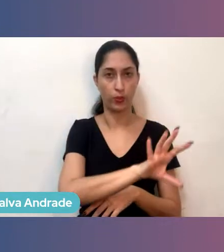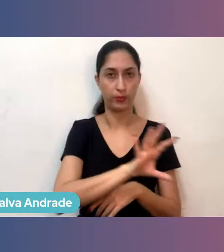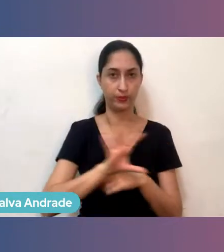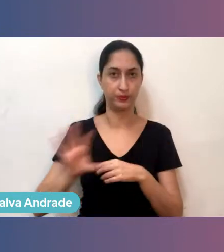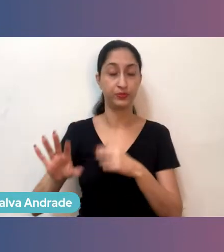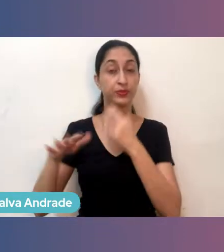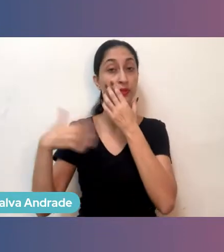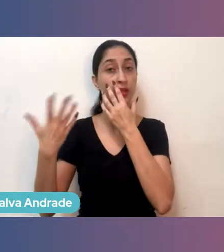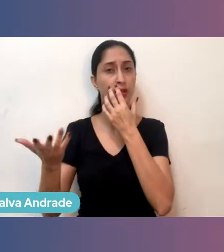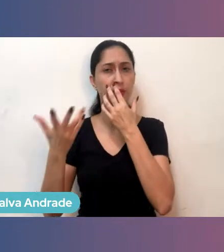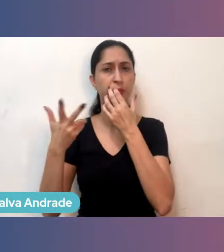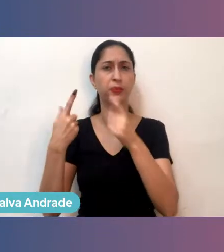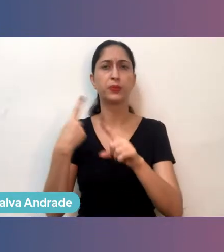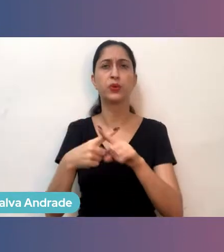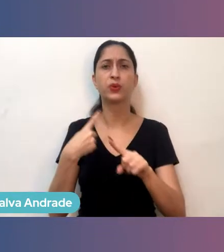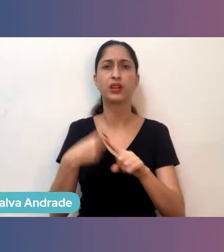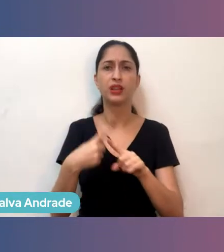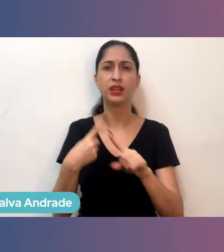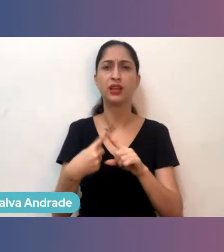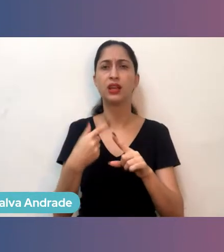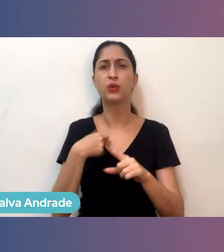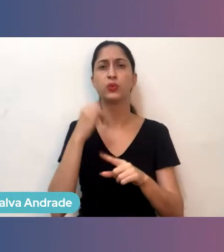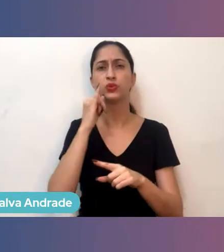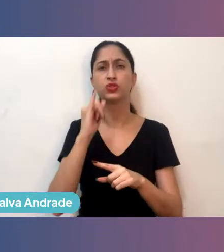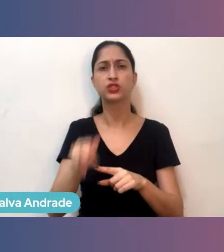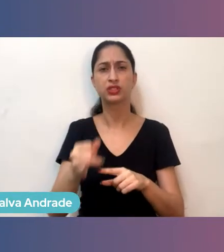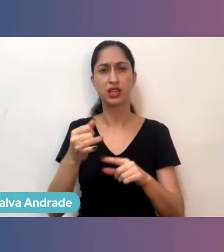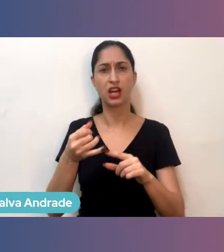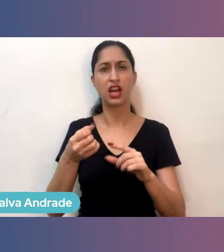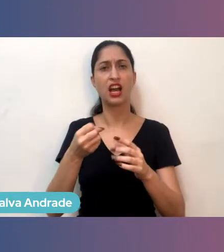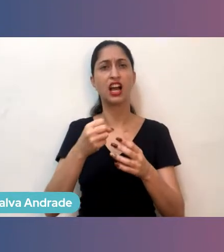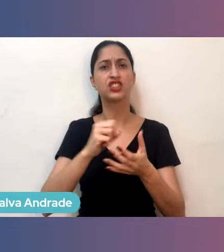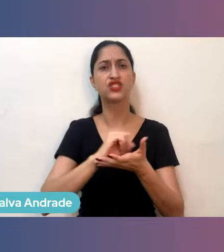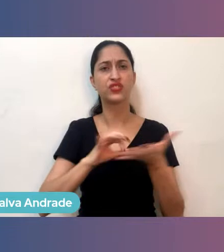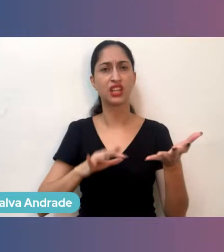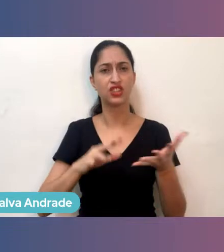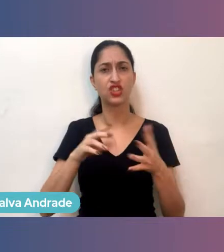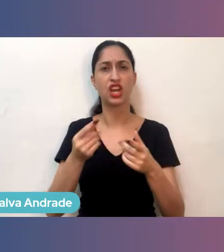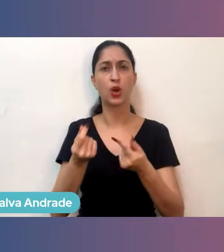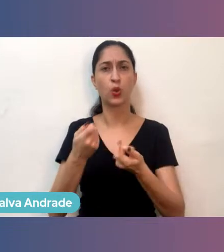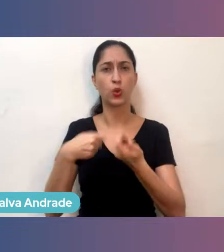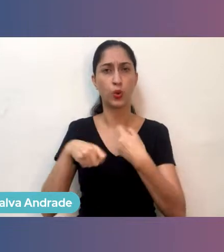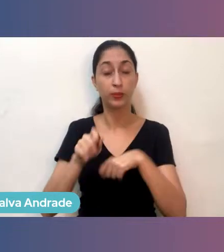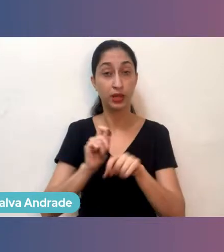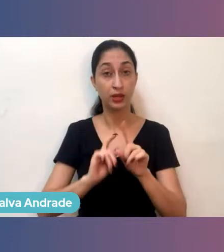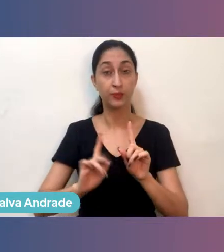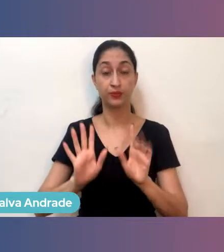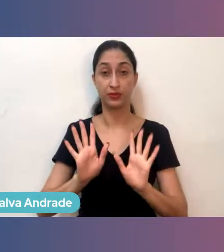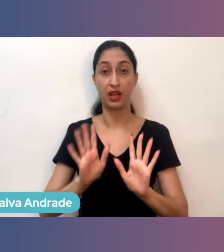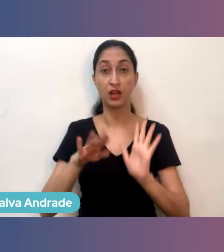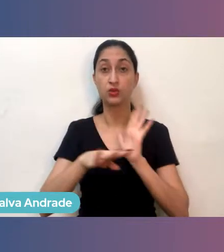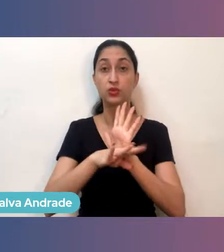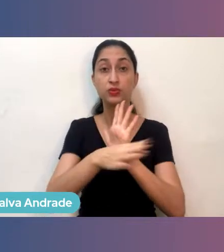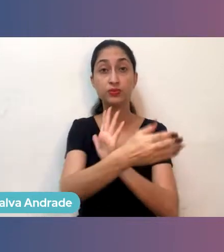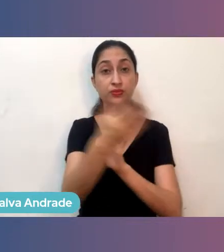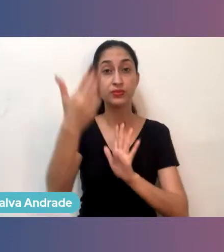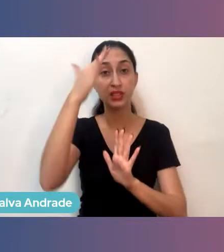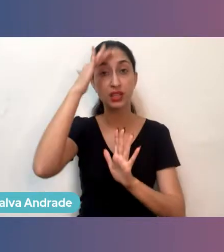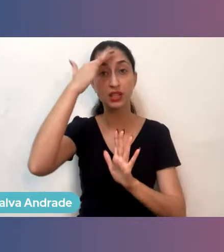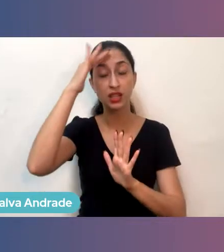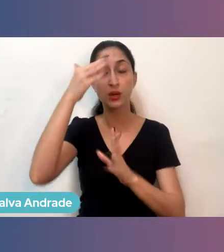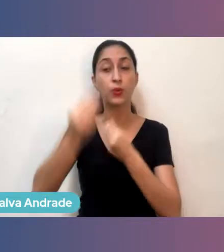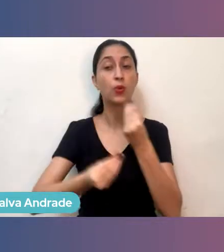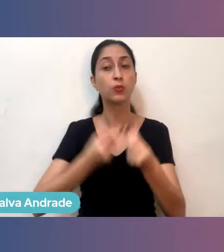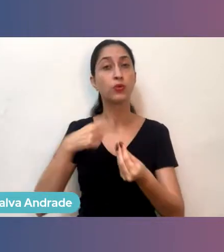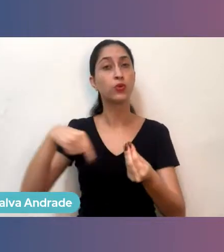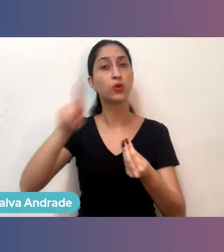de inovação, e por que eu falei atividade econômica? Porque ajuda você a ter uma noção sobre as potencialidades em que você poderá